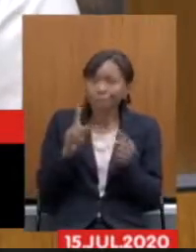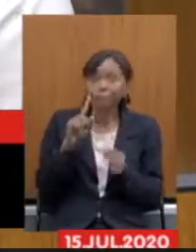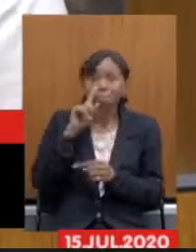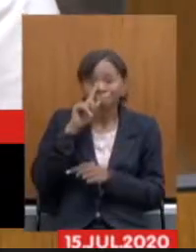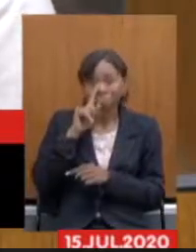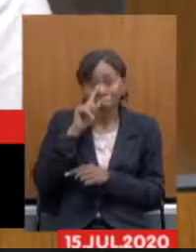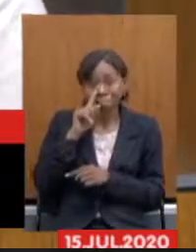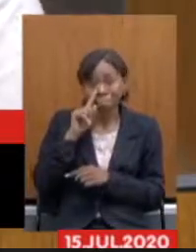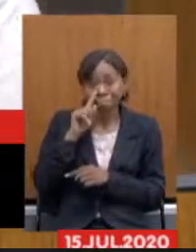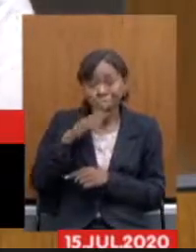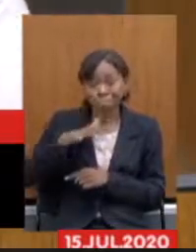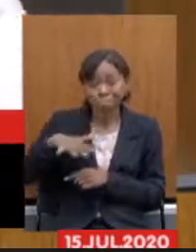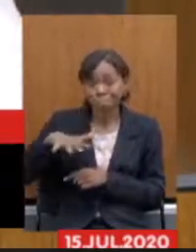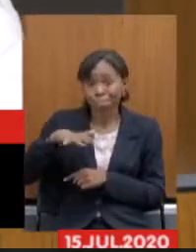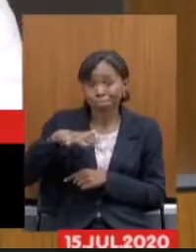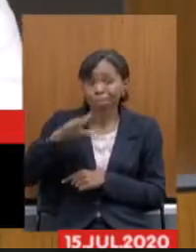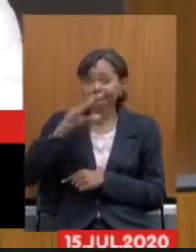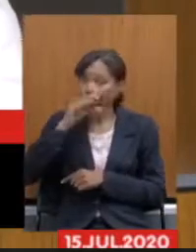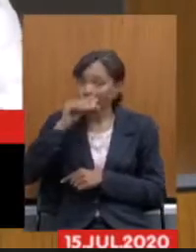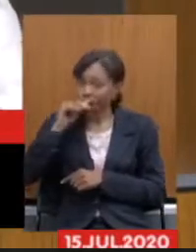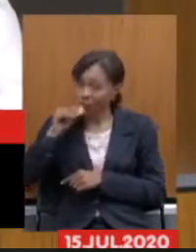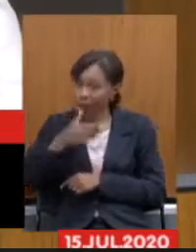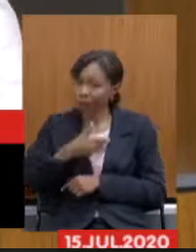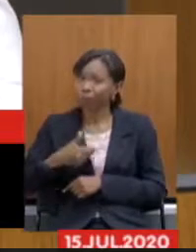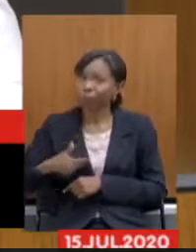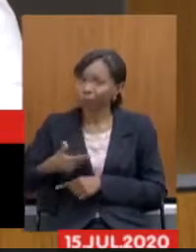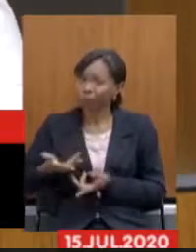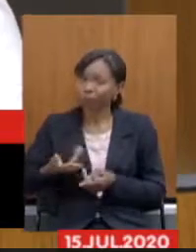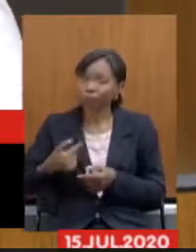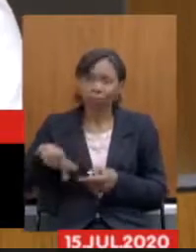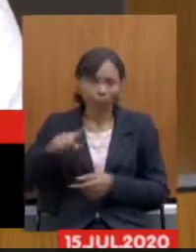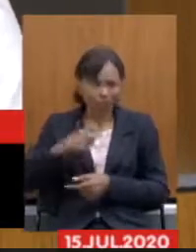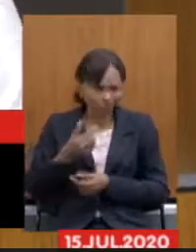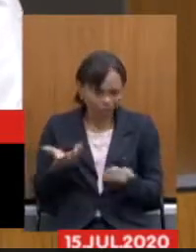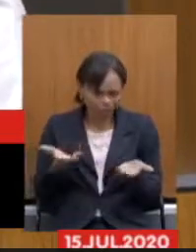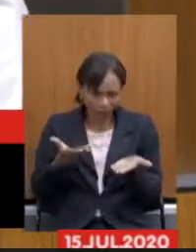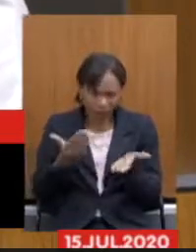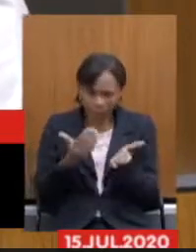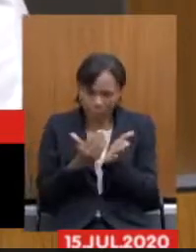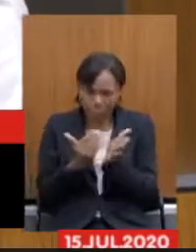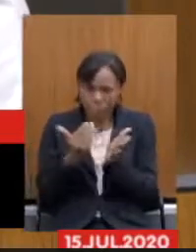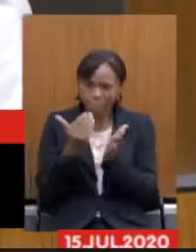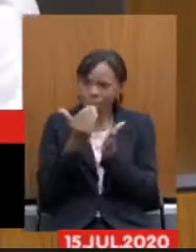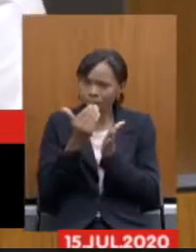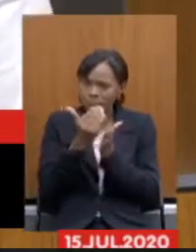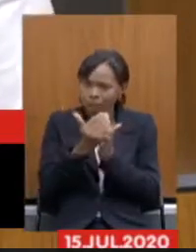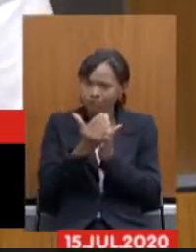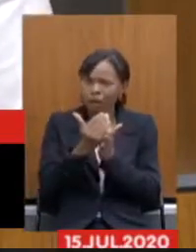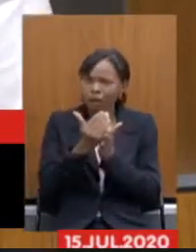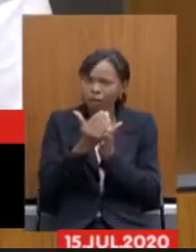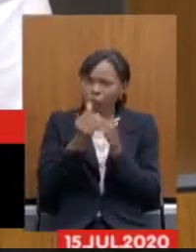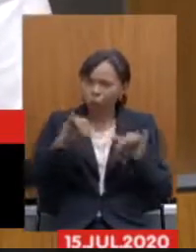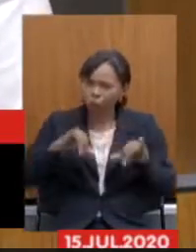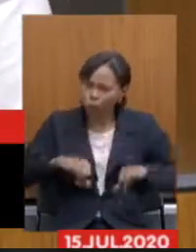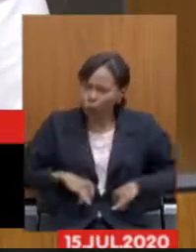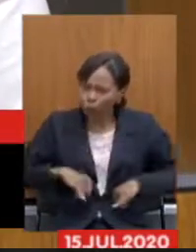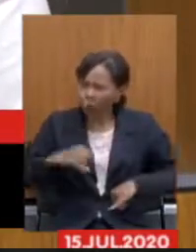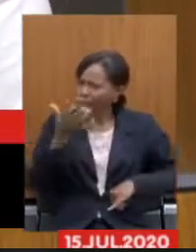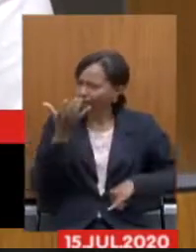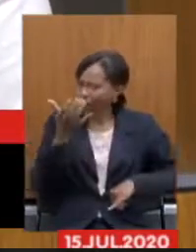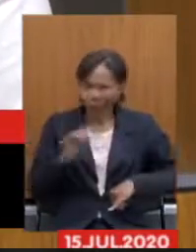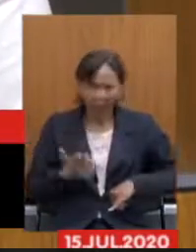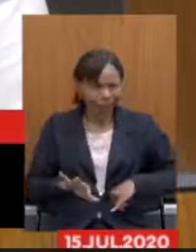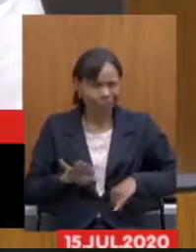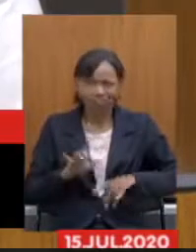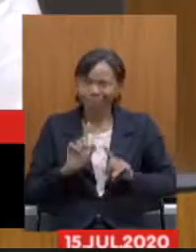servidor e nesse momento a gente não quer aumentar ainda mais o nosso próprio sofrimento então